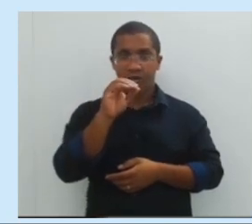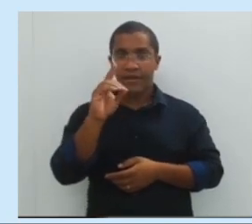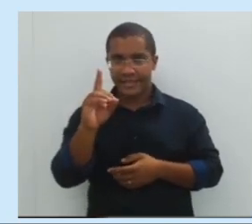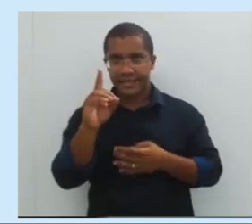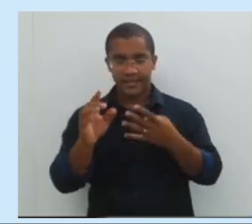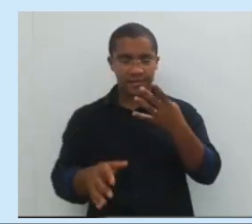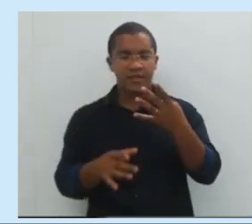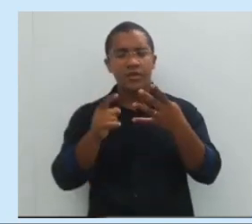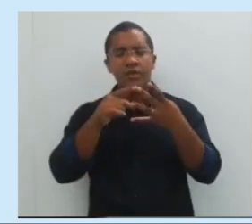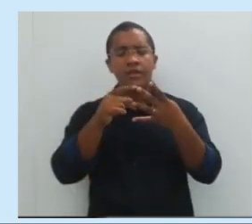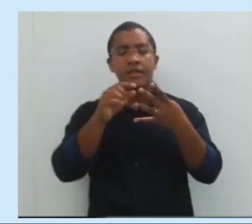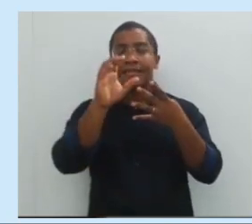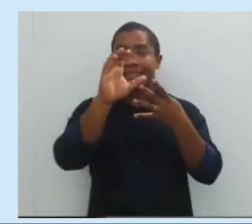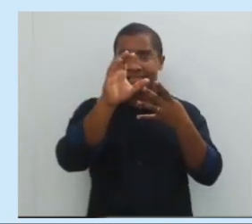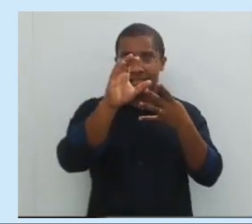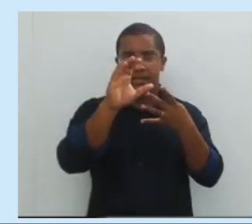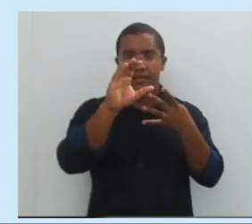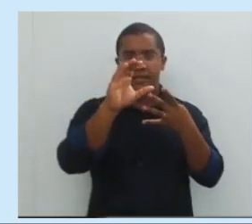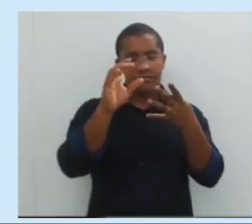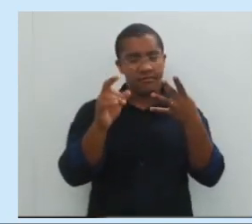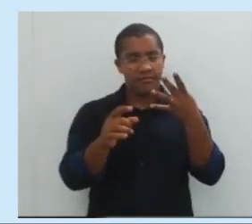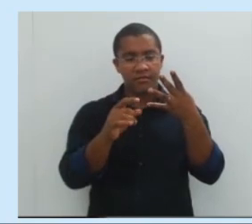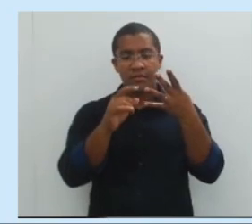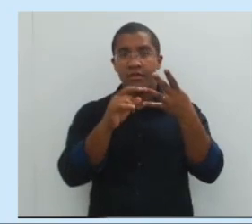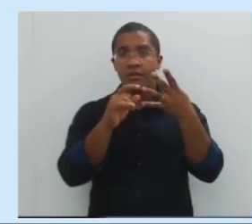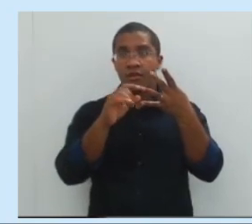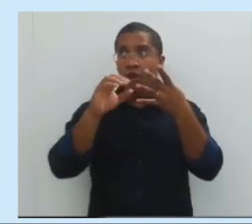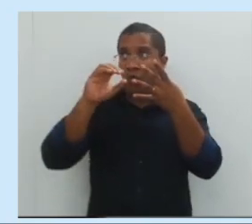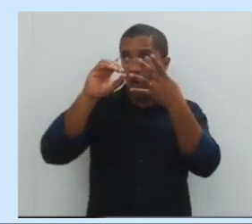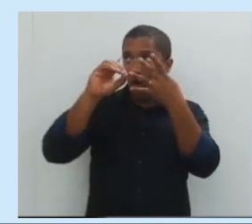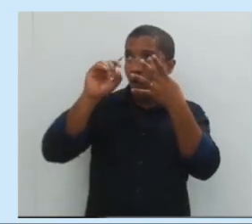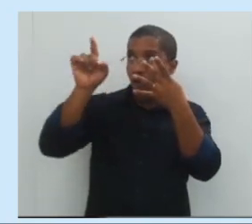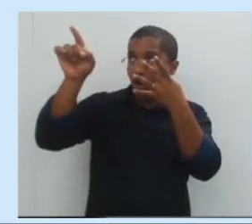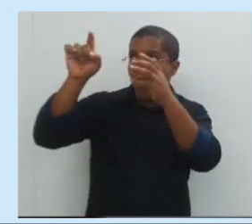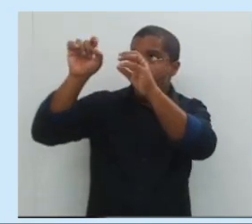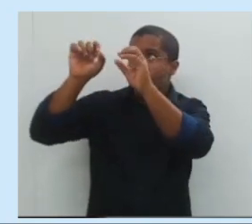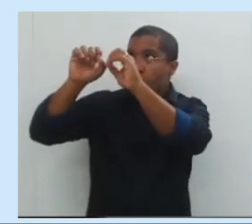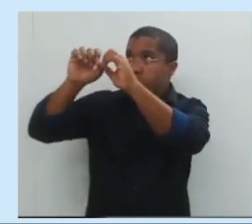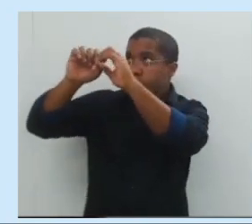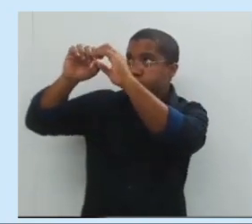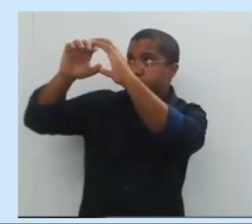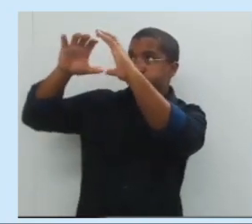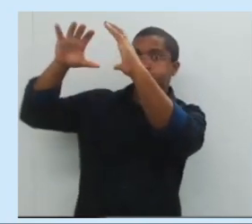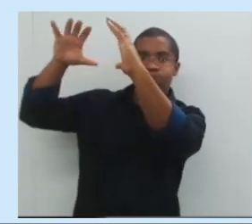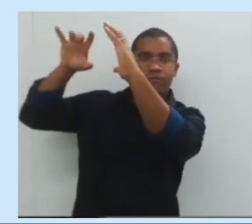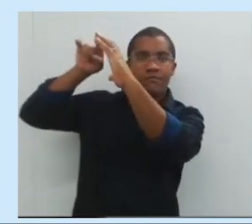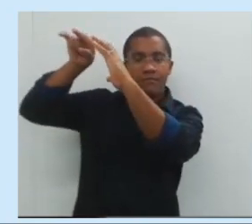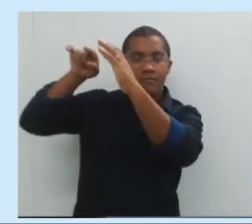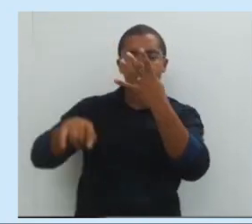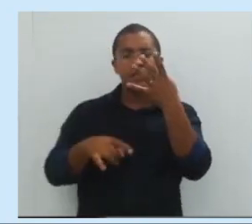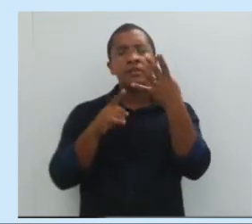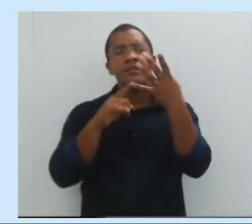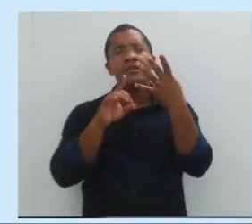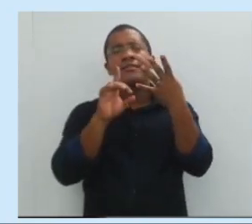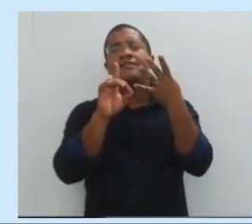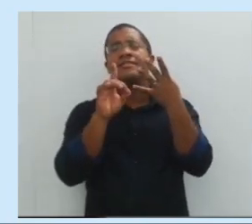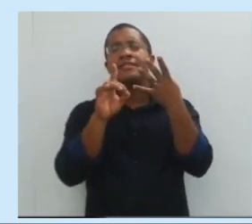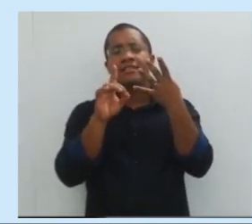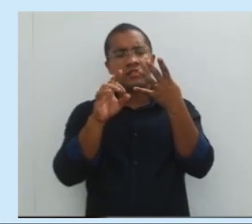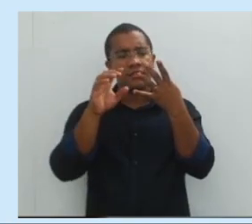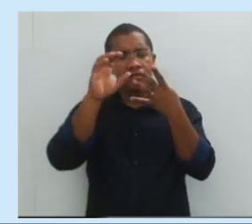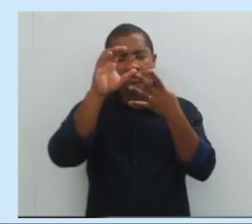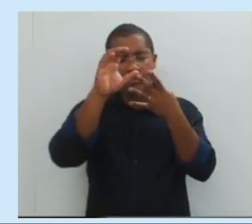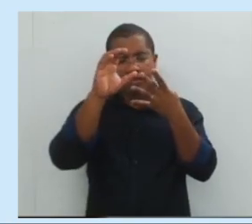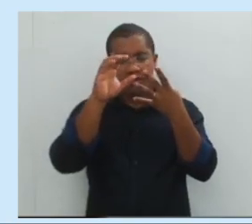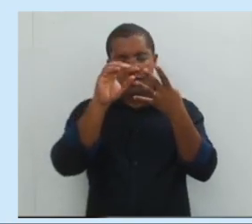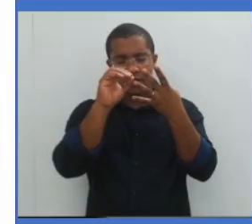crescente, lua cheia é o O e um D na minguante. Eu não sei se dá pra